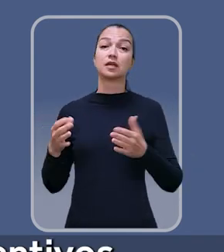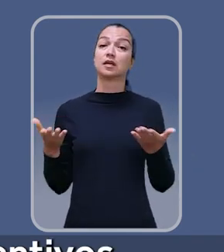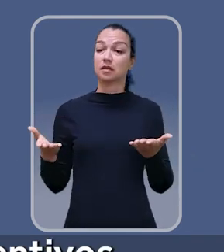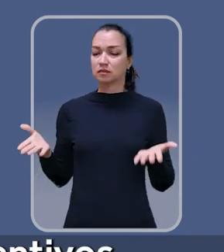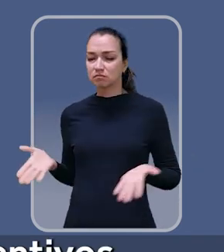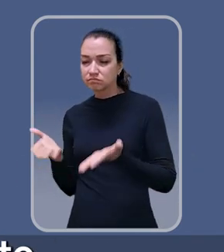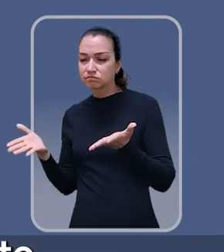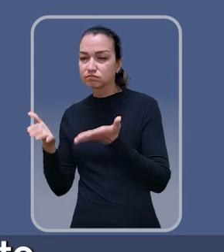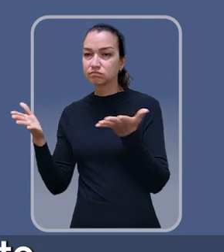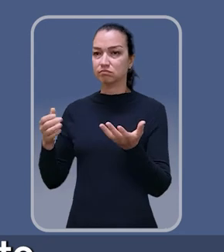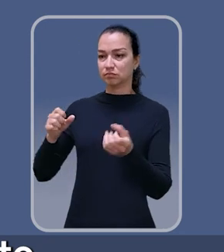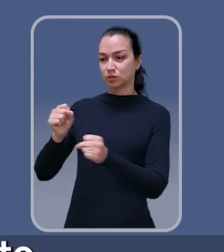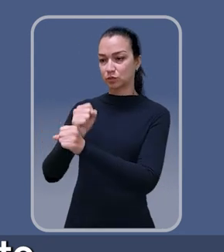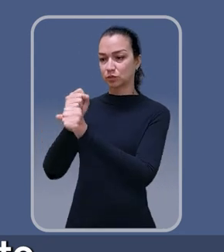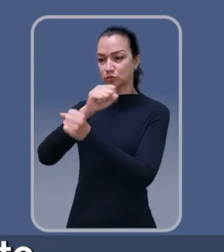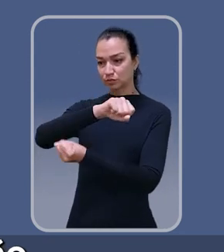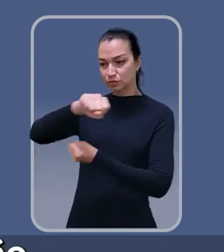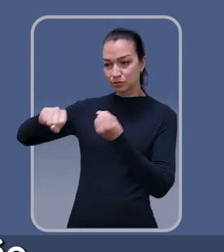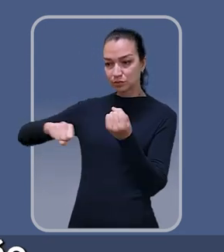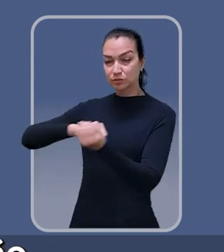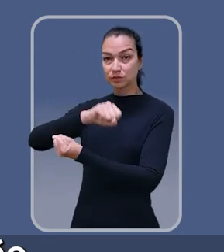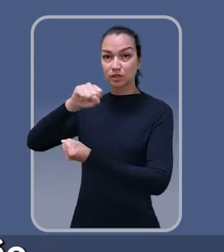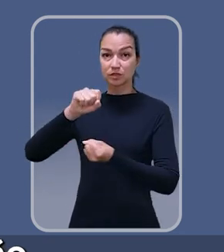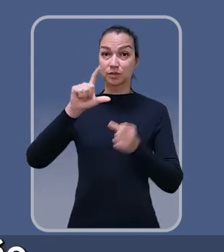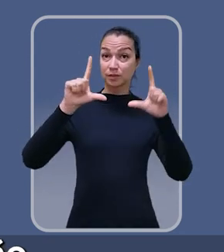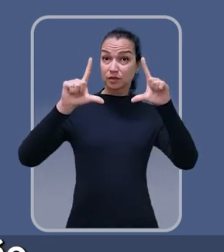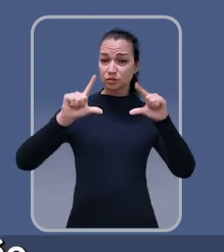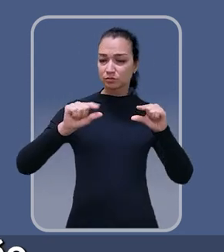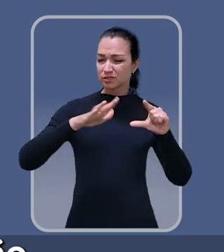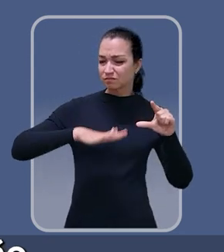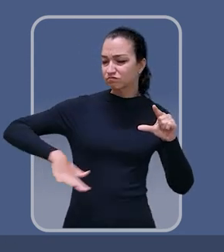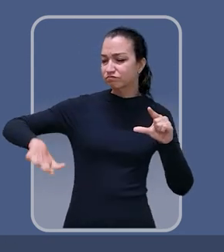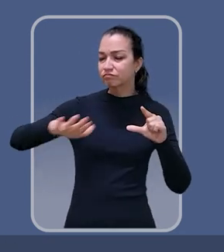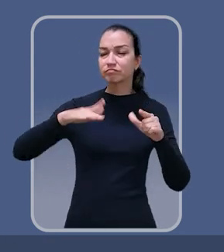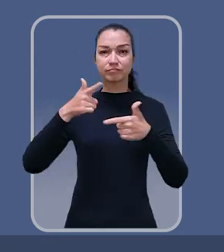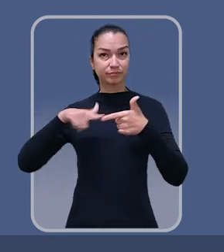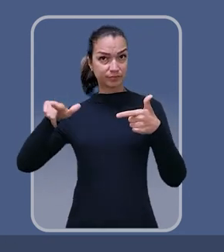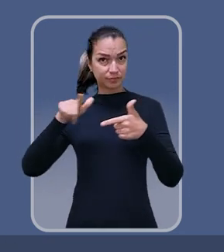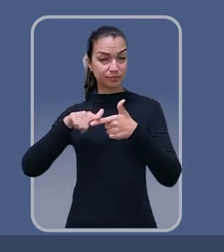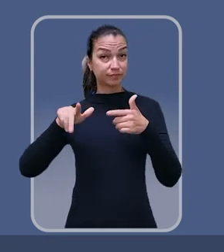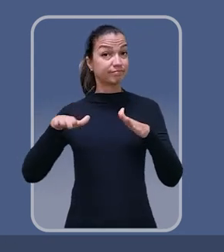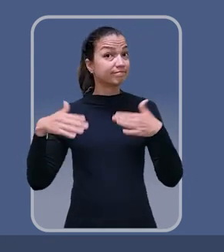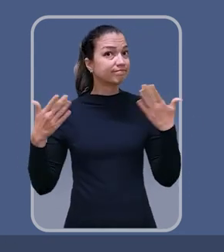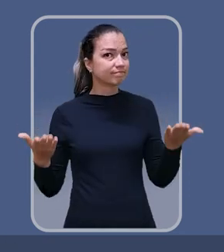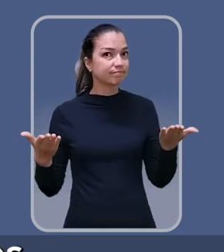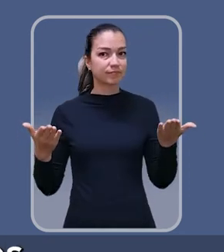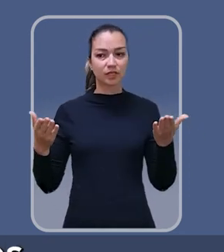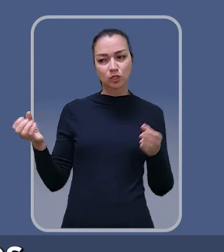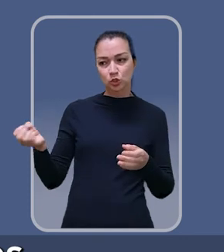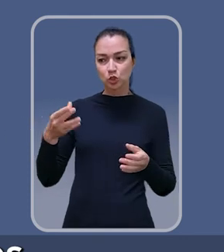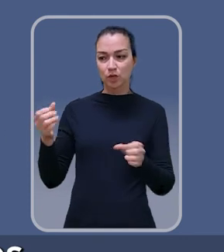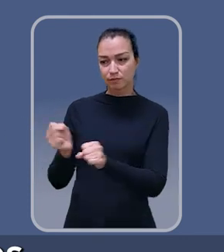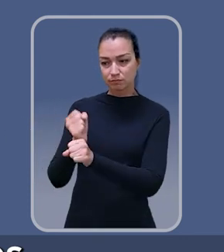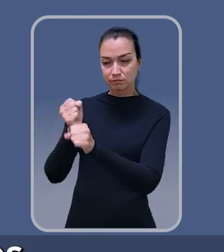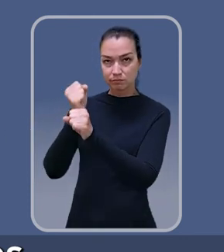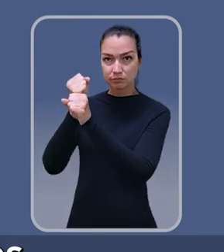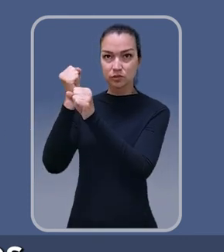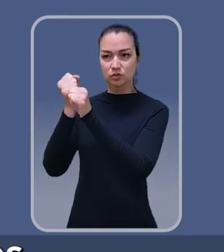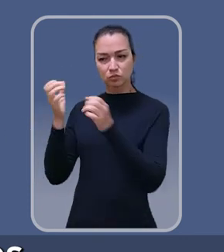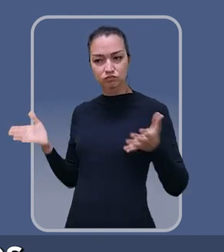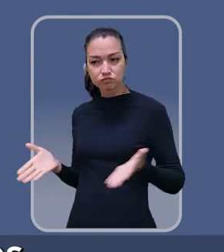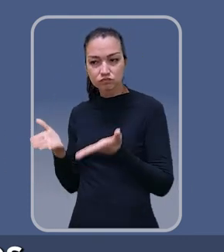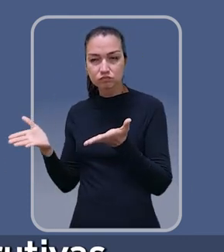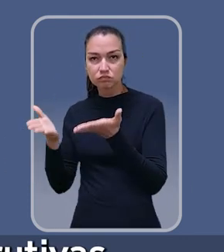política de incentivos para promover o desenvolvimento sustentável a partir da diminuição dos impactos ambientais, ou seja, novos